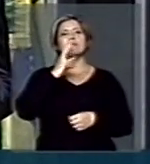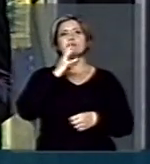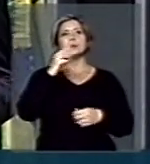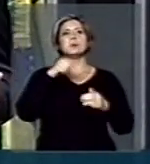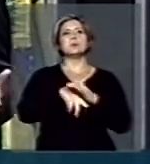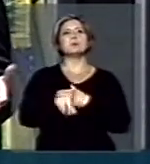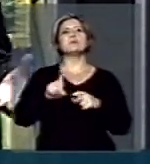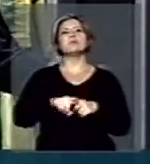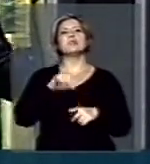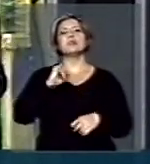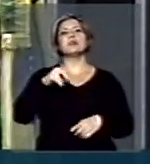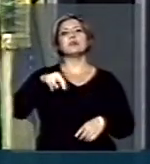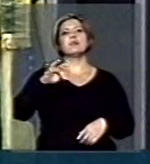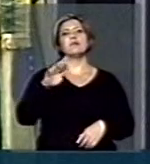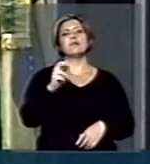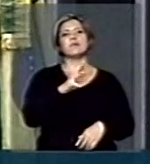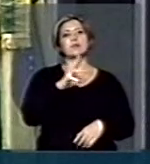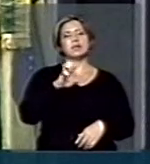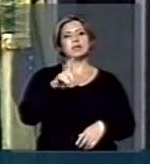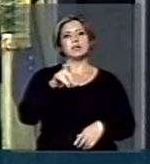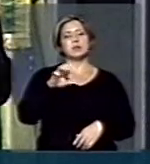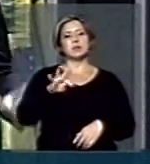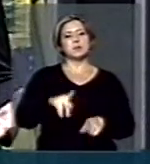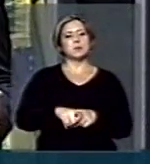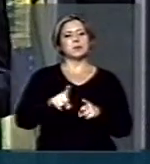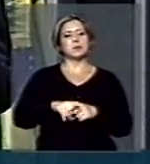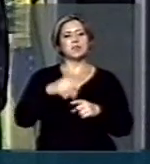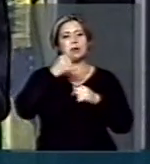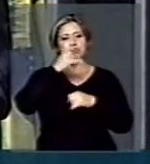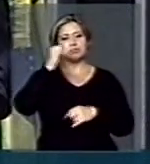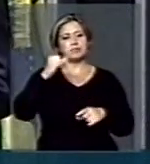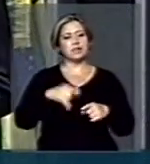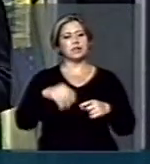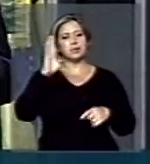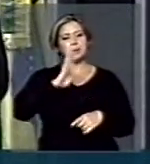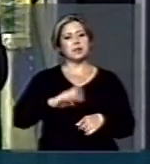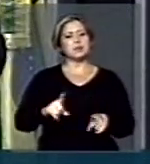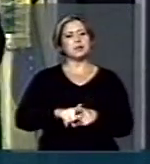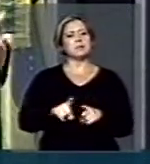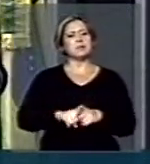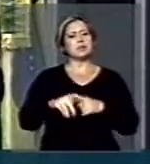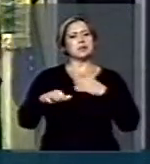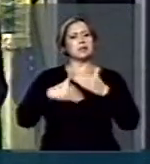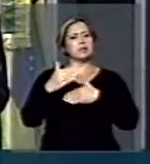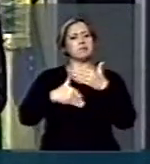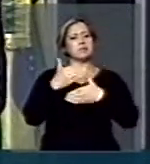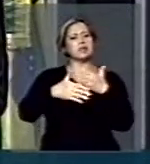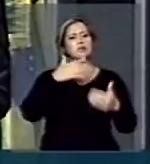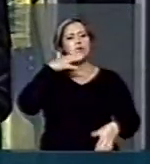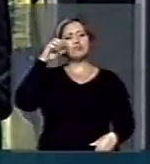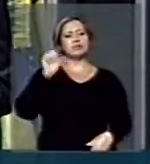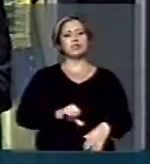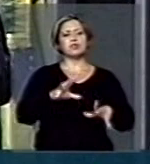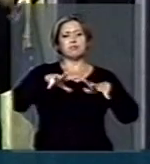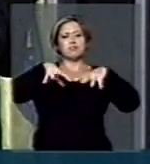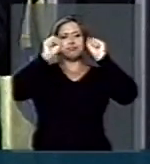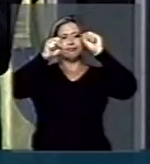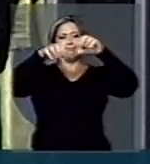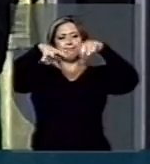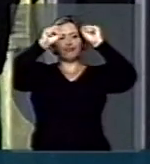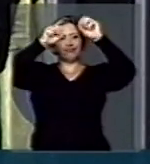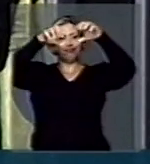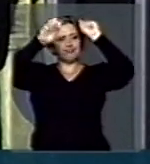área de infraestrutura. O setor energético brasileiro está quebrado, falido. A cada dia que se passa mais apagões,